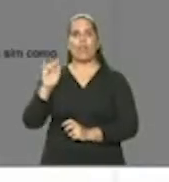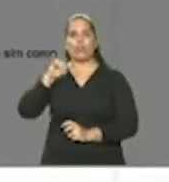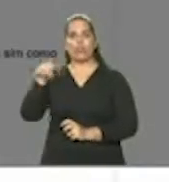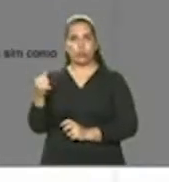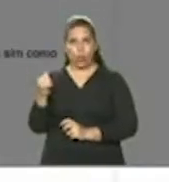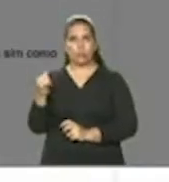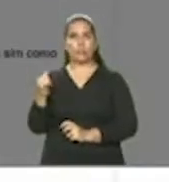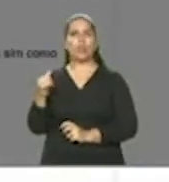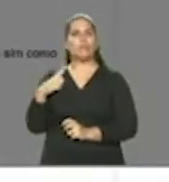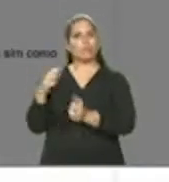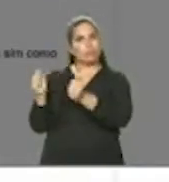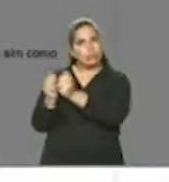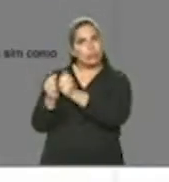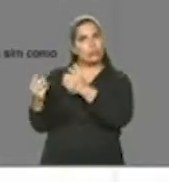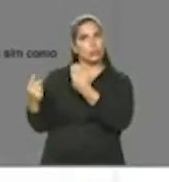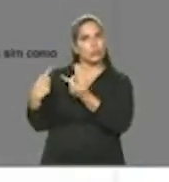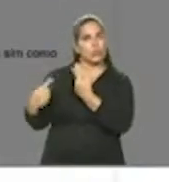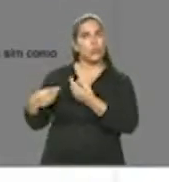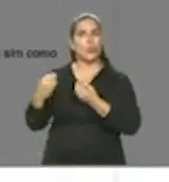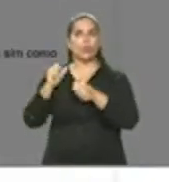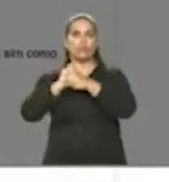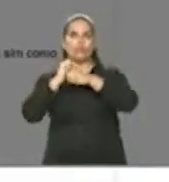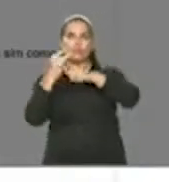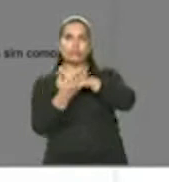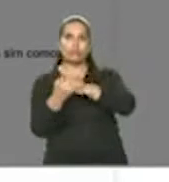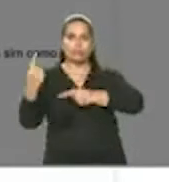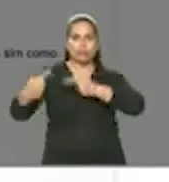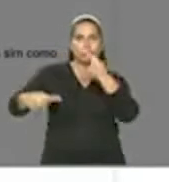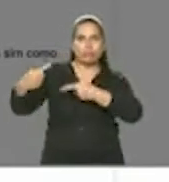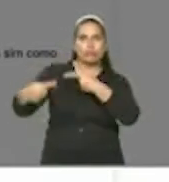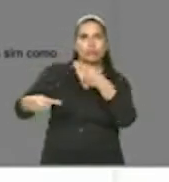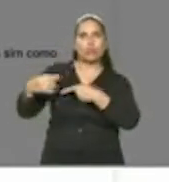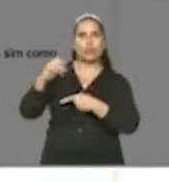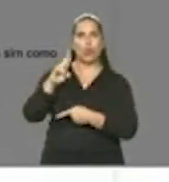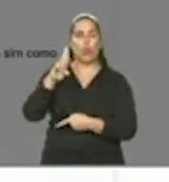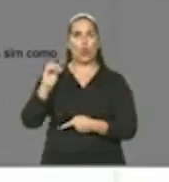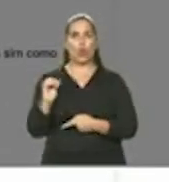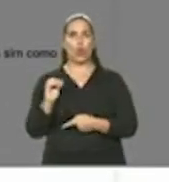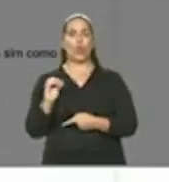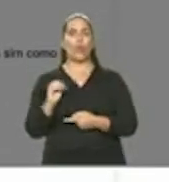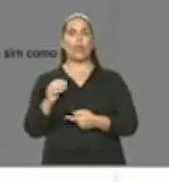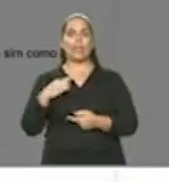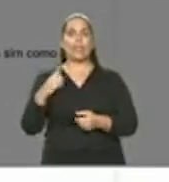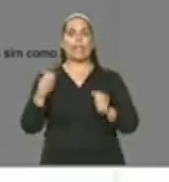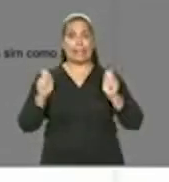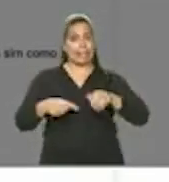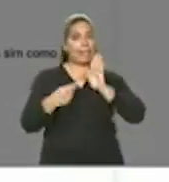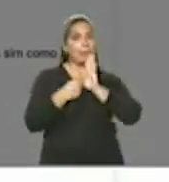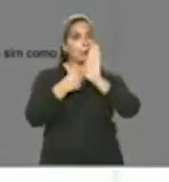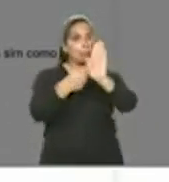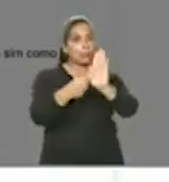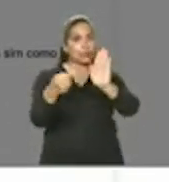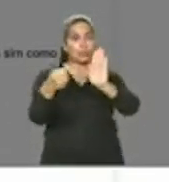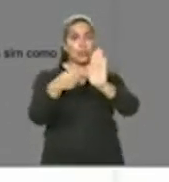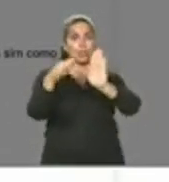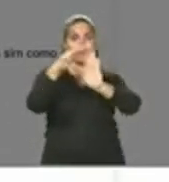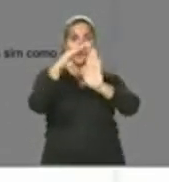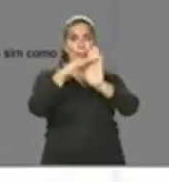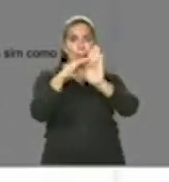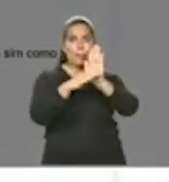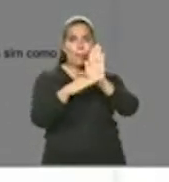próxima ao COR, o Centro de Operações, que permite uma modelagem do